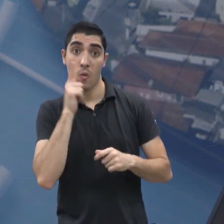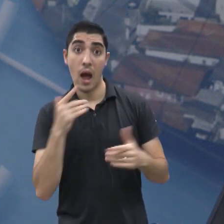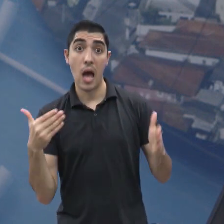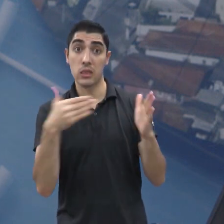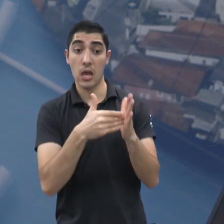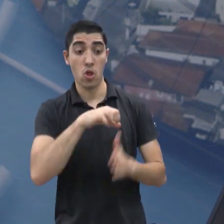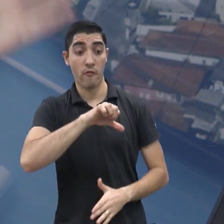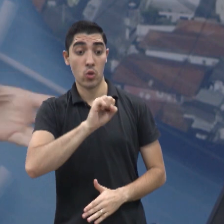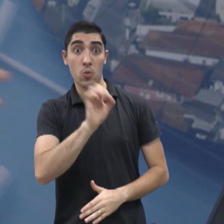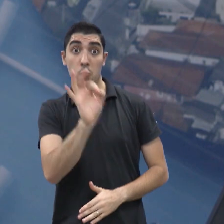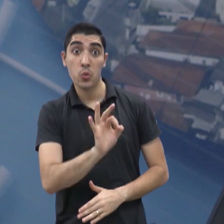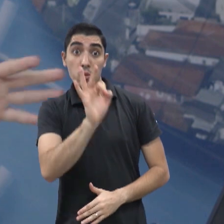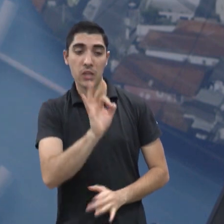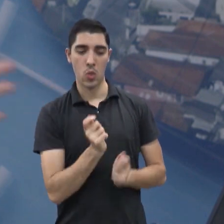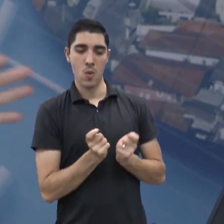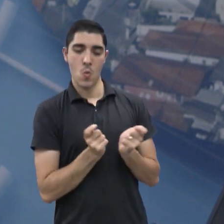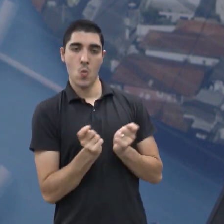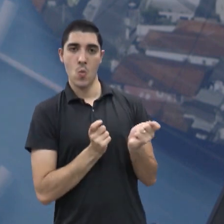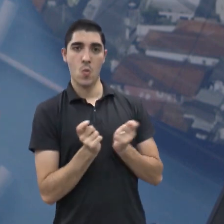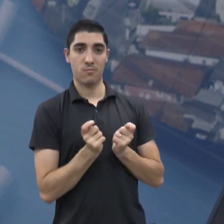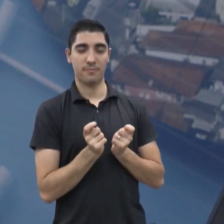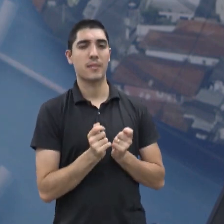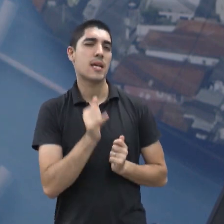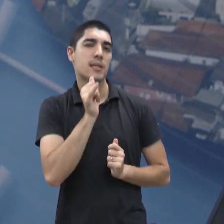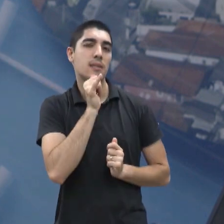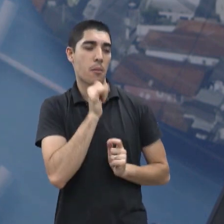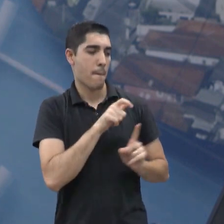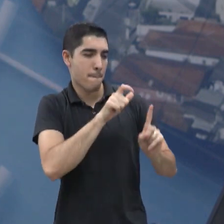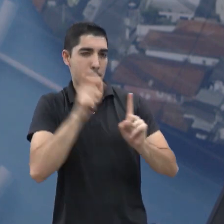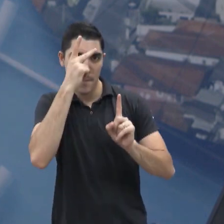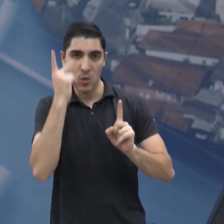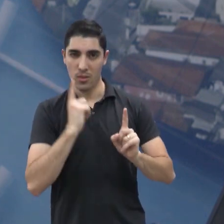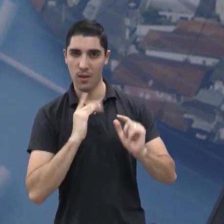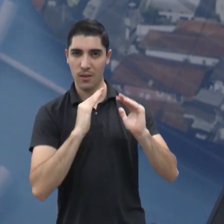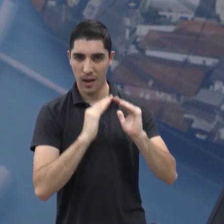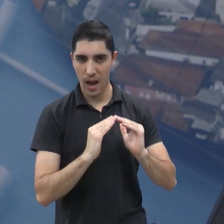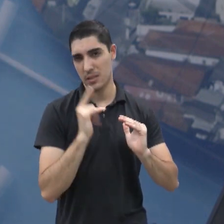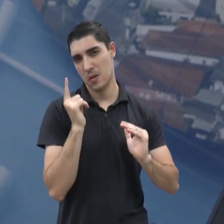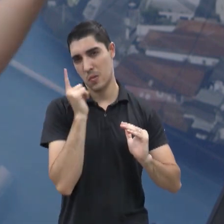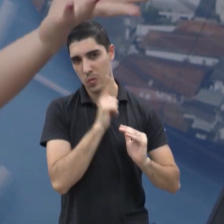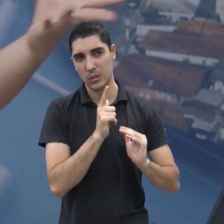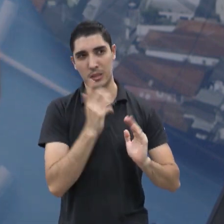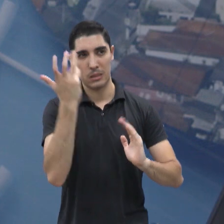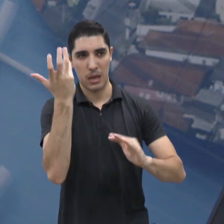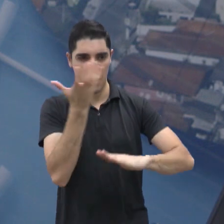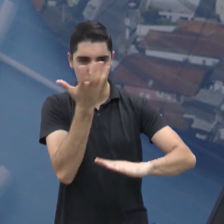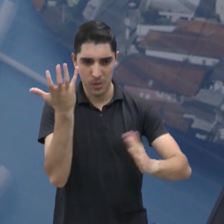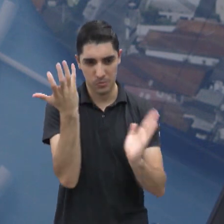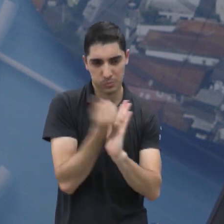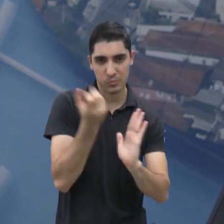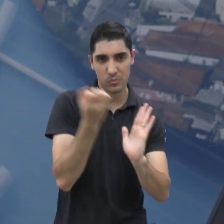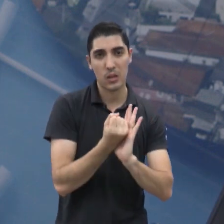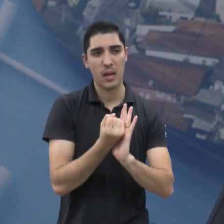bom a gente esclarecer para o pequeno consumidor ali nas residências, não vai chegar a tudo isso. E a gente fala de grandes empresas que pode